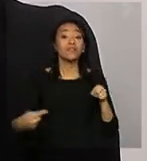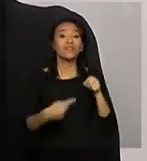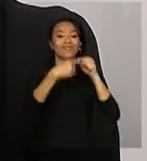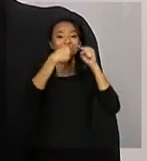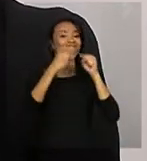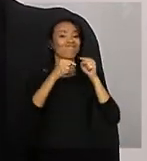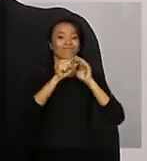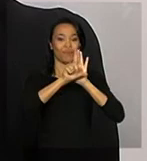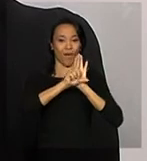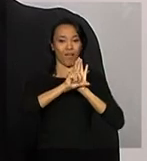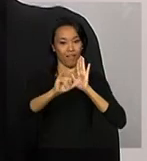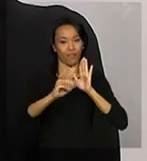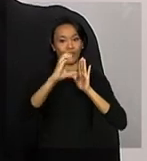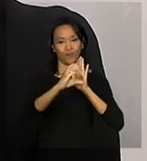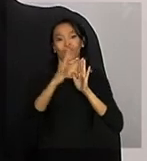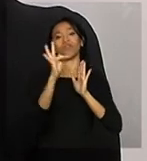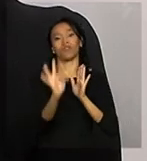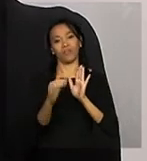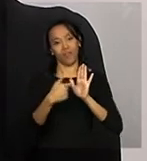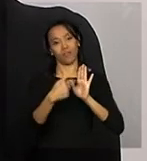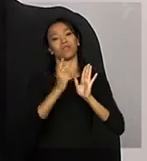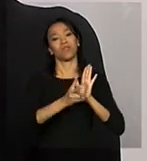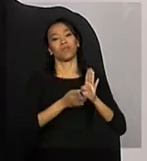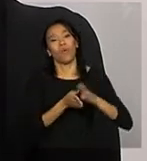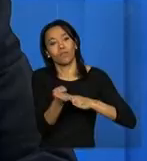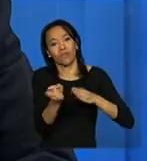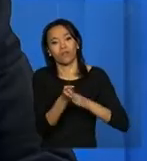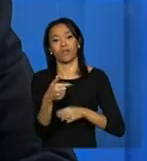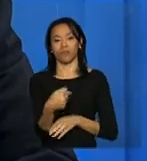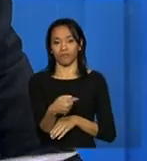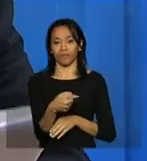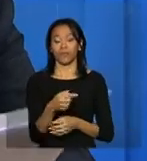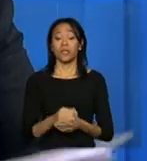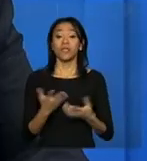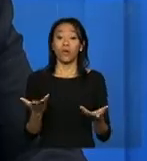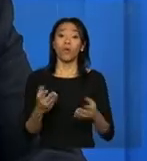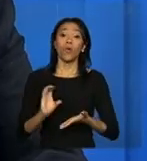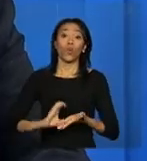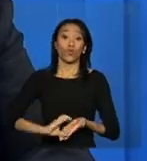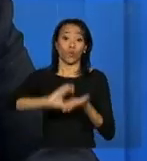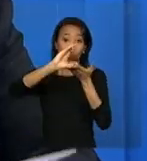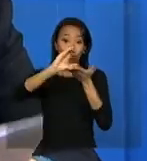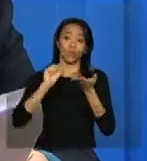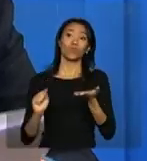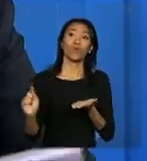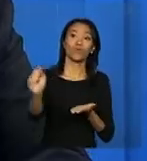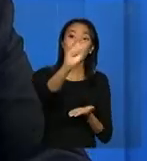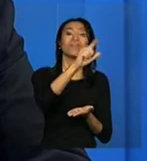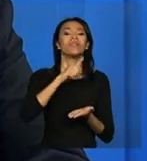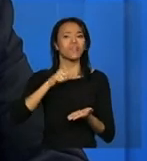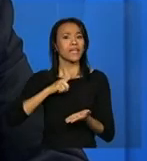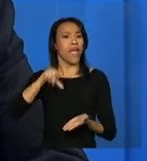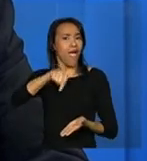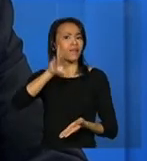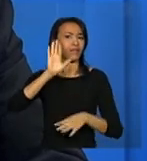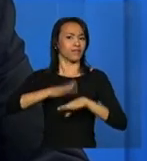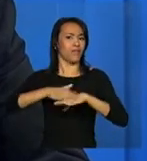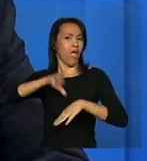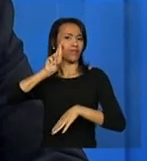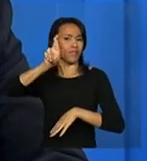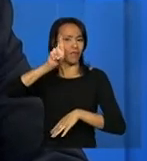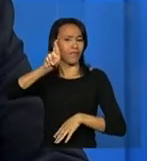sempre nos apontou. Os conselhos, ele tem essa função, né, de garantir esse